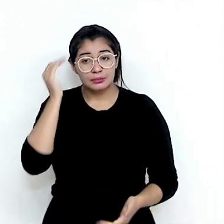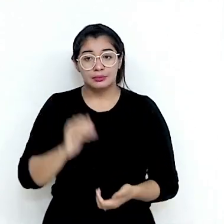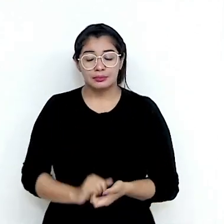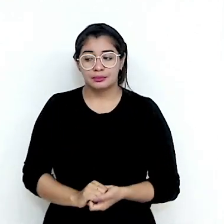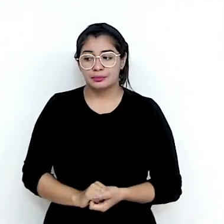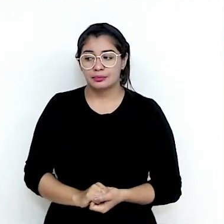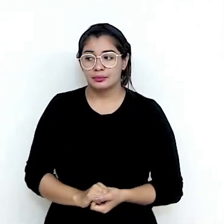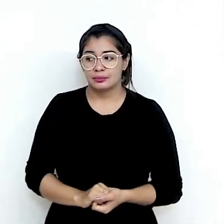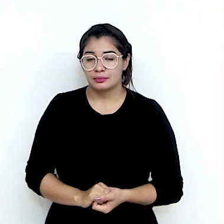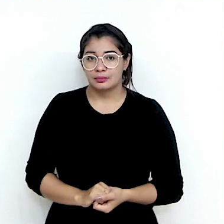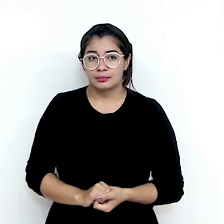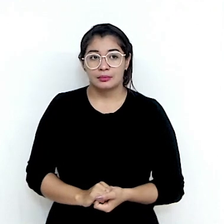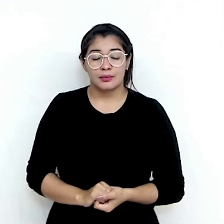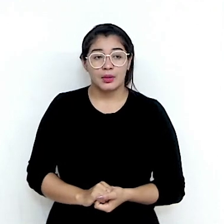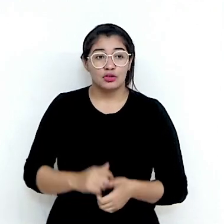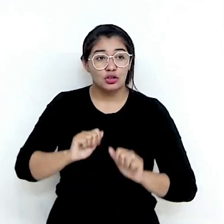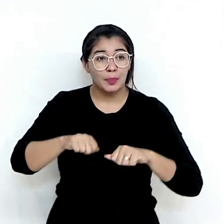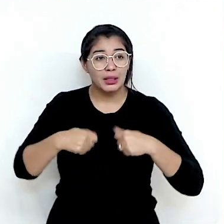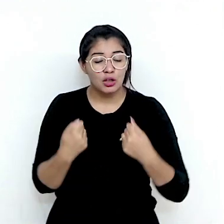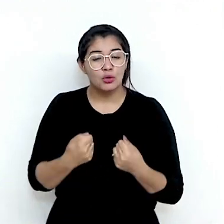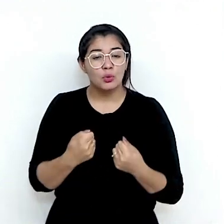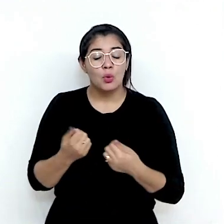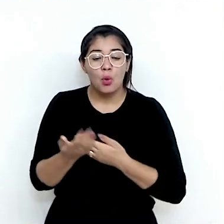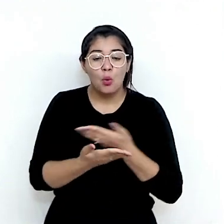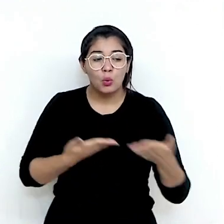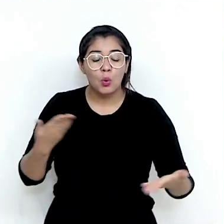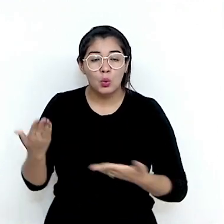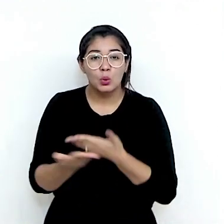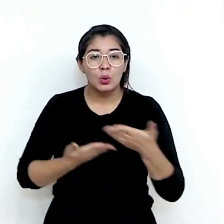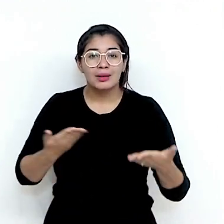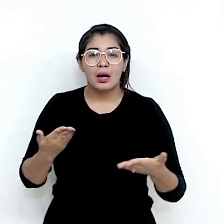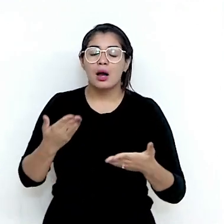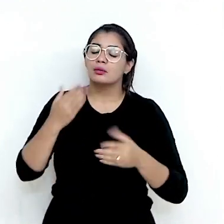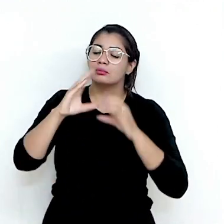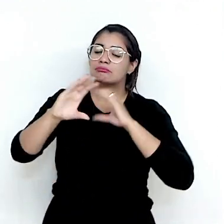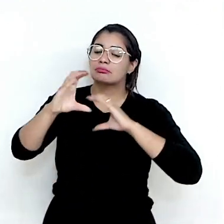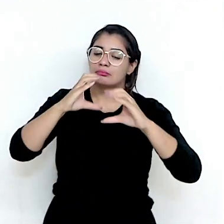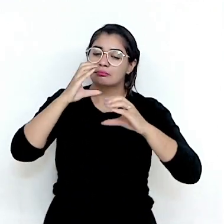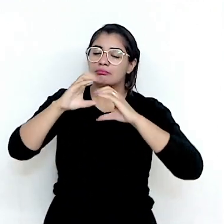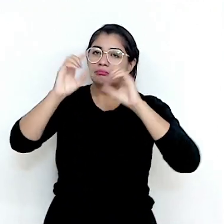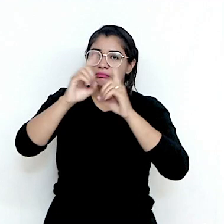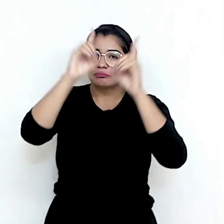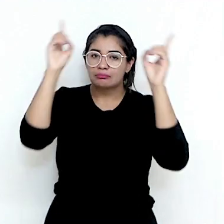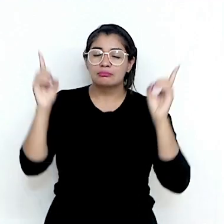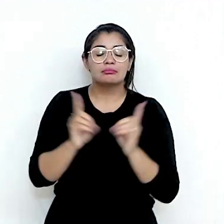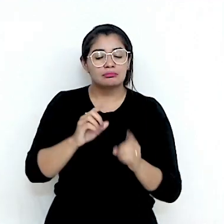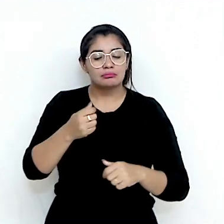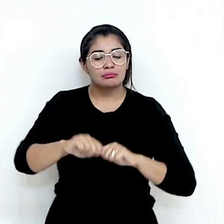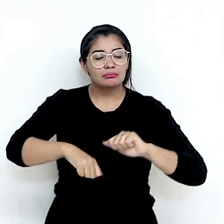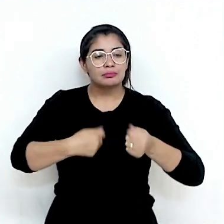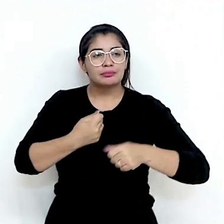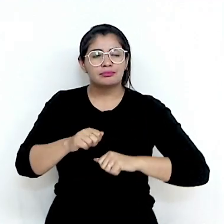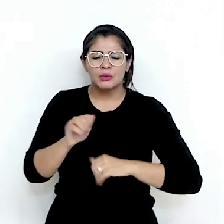estabelecemos uma cooperação na área de telecomunicações e economia digital, que inclui